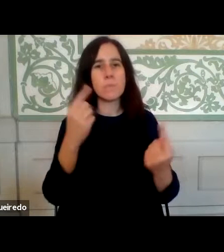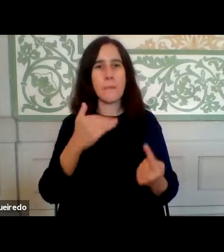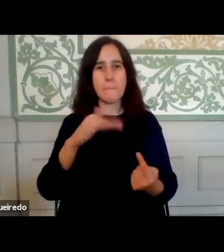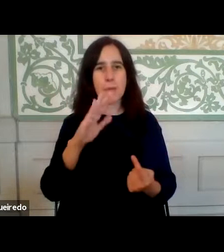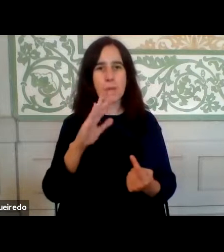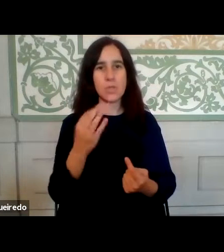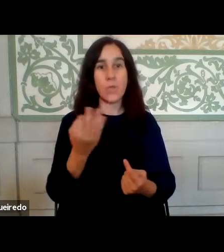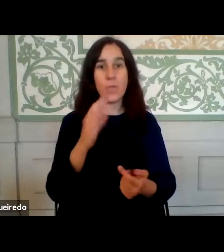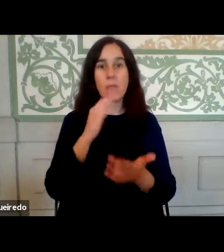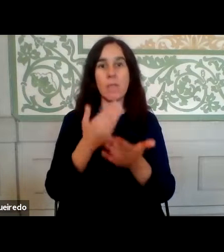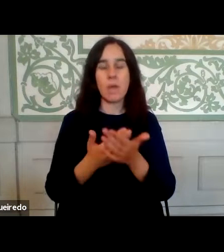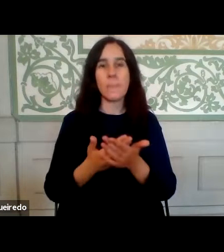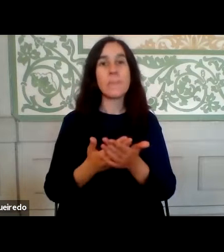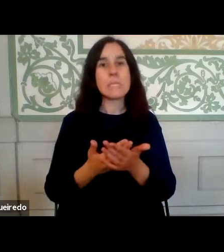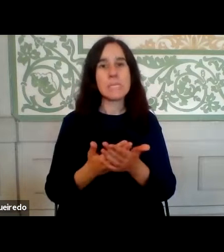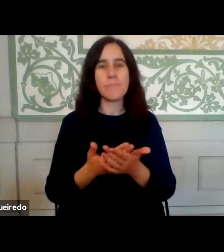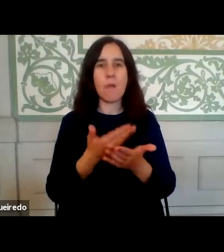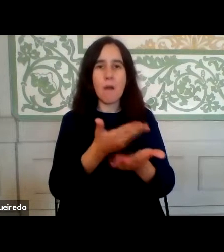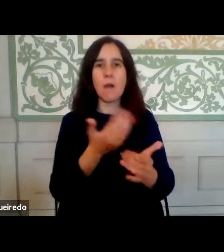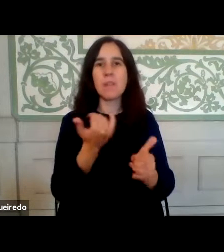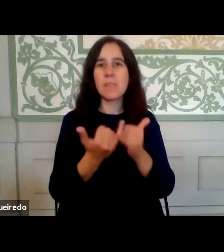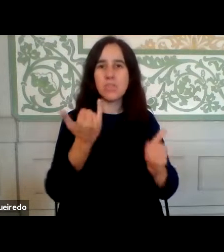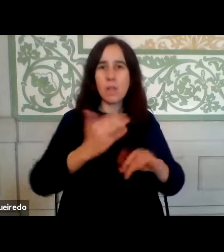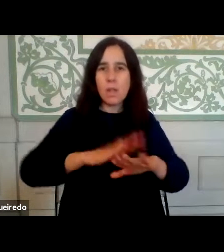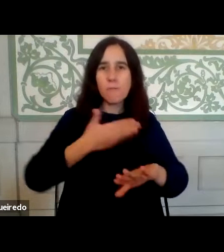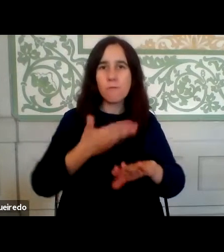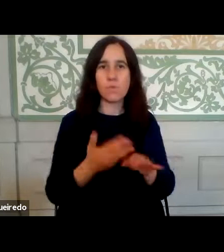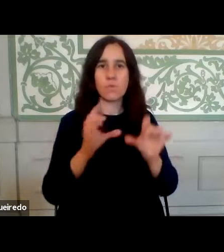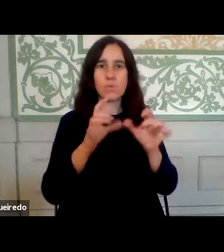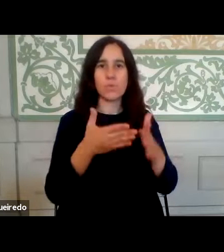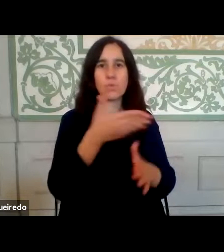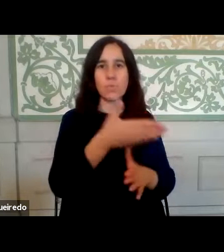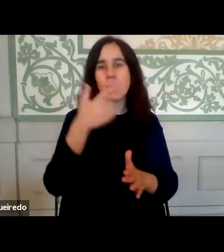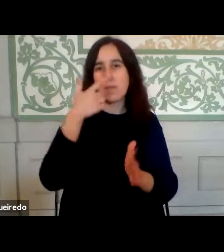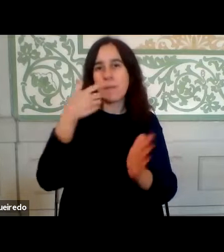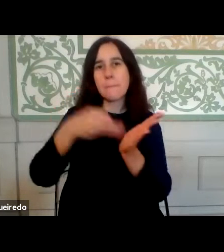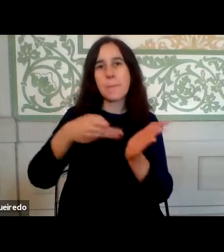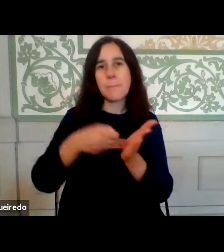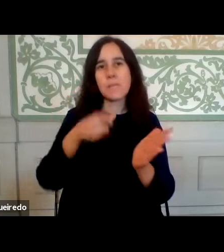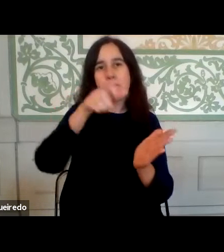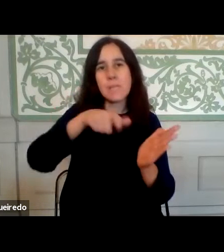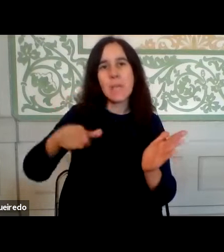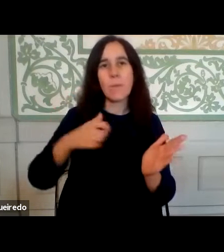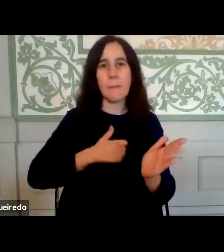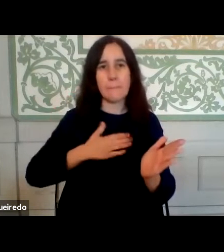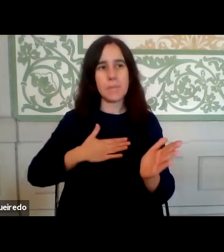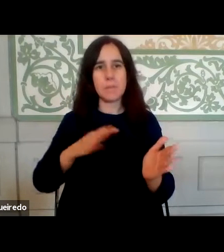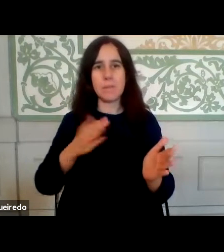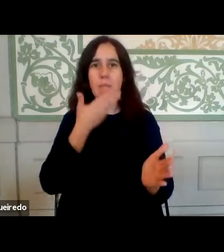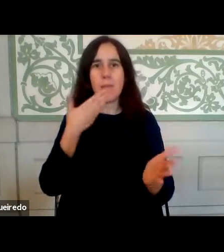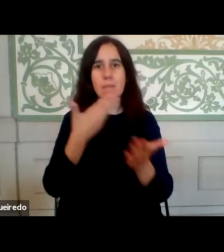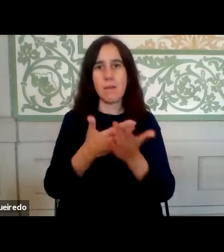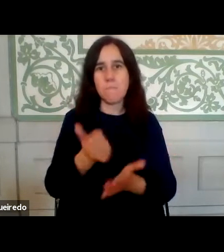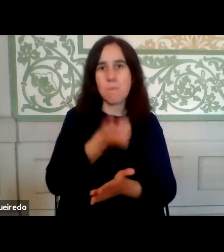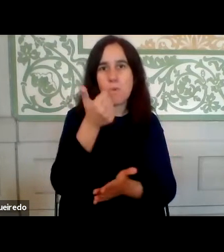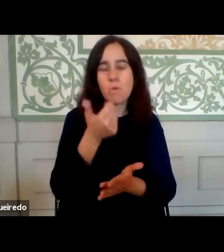traduziu no reforço dos canais digitais para melhor servir os cidadãos e as empresas, para, enfim,